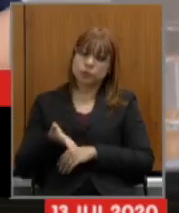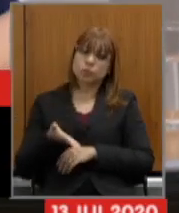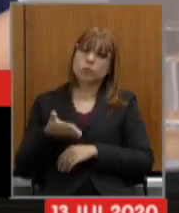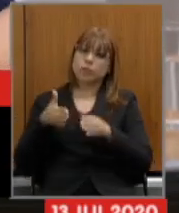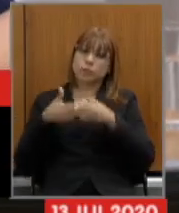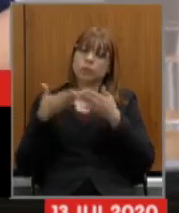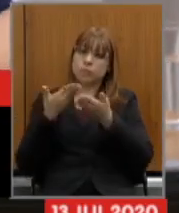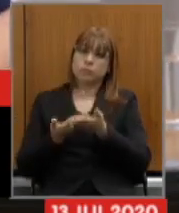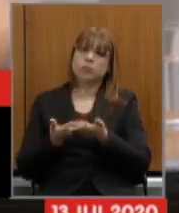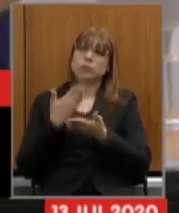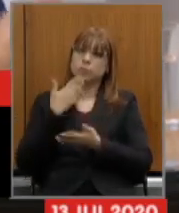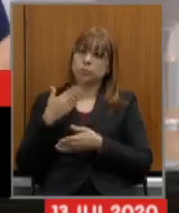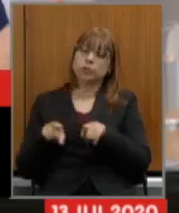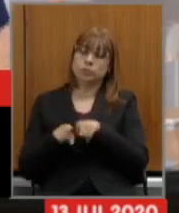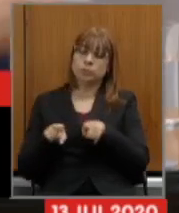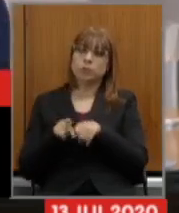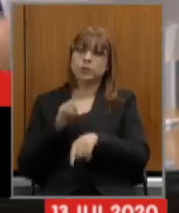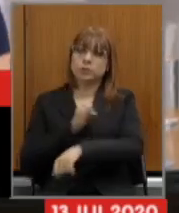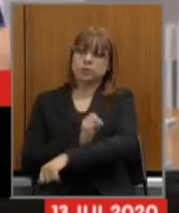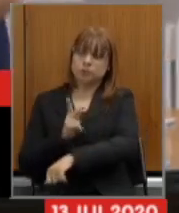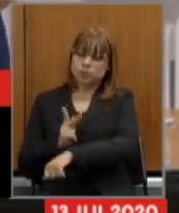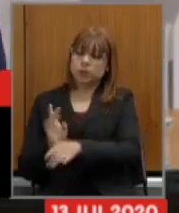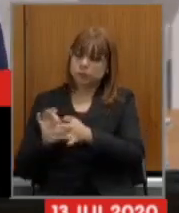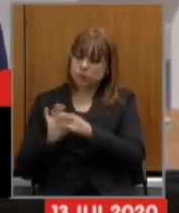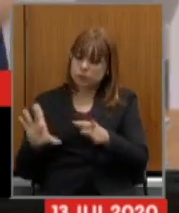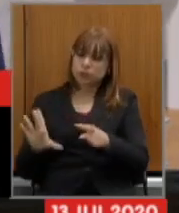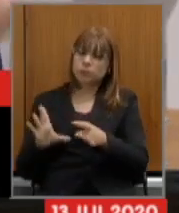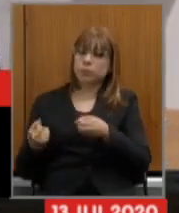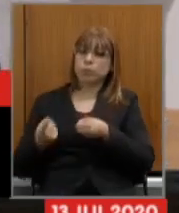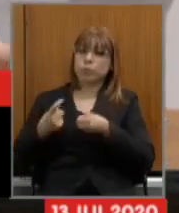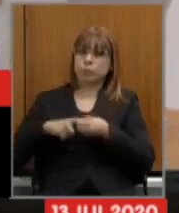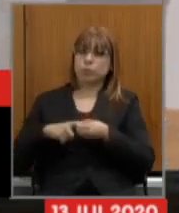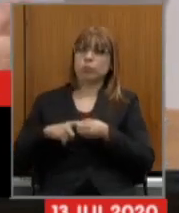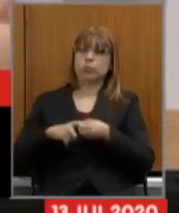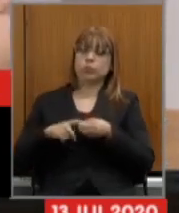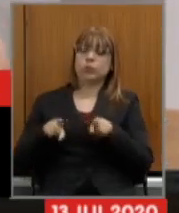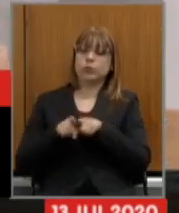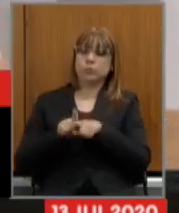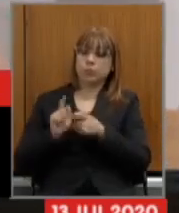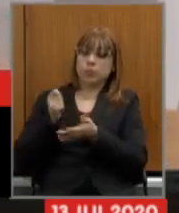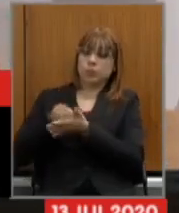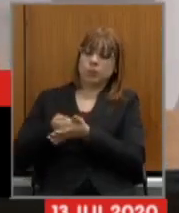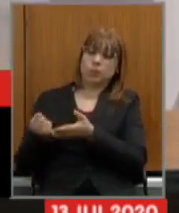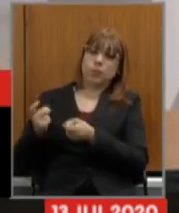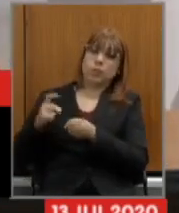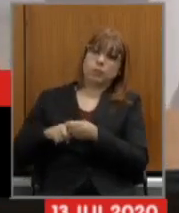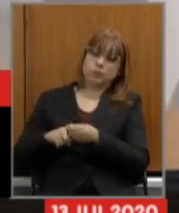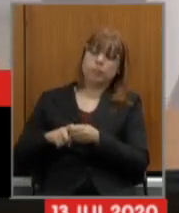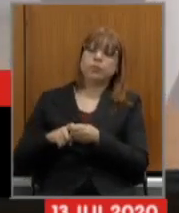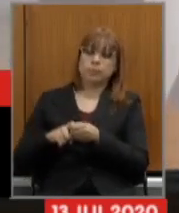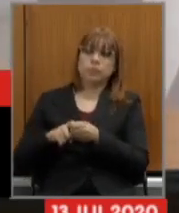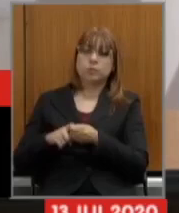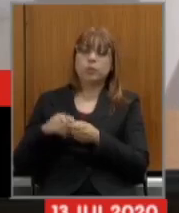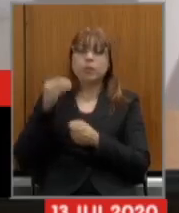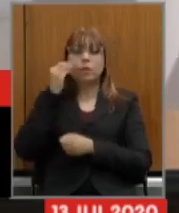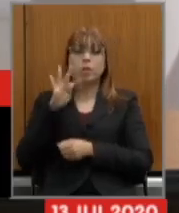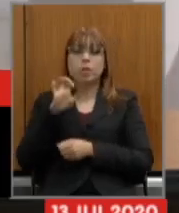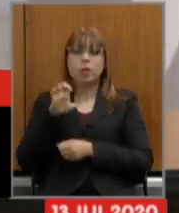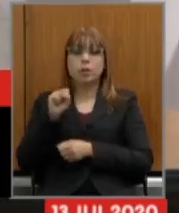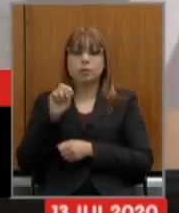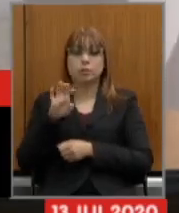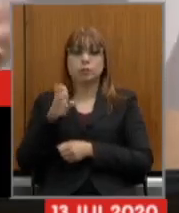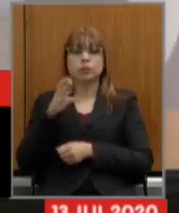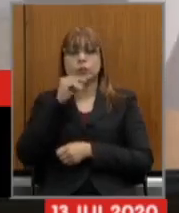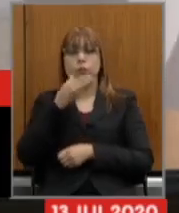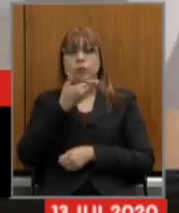casa solicitando isso também que o IPSENG possa fazer convênios fornecer reembolsar os testes que os servidores precisarem